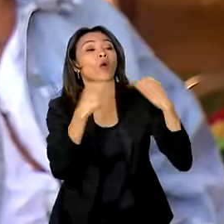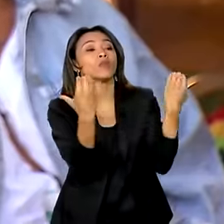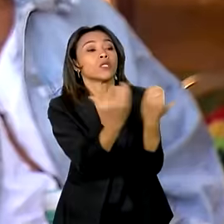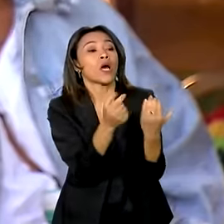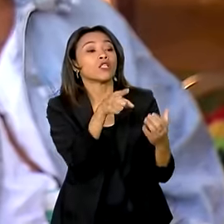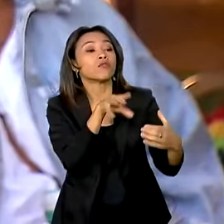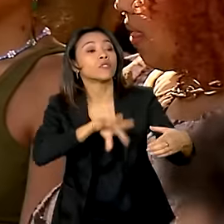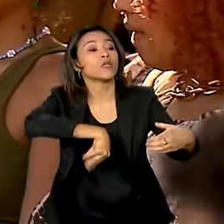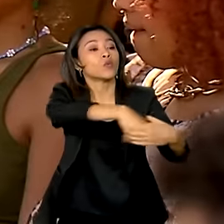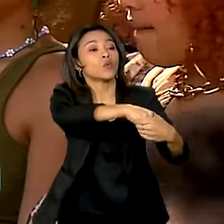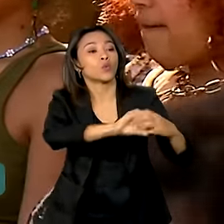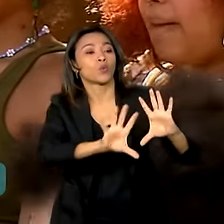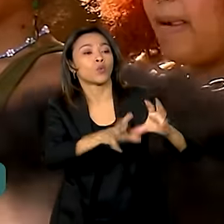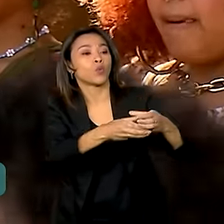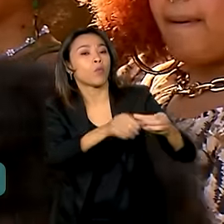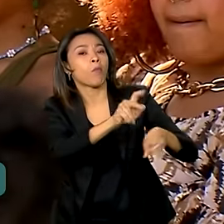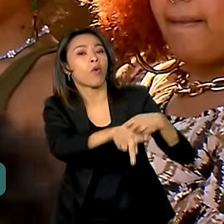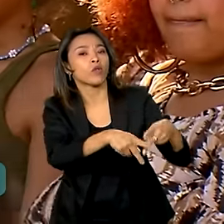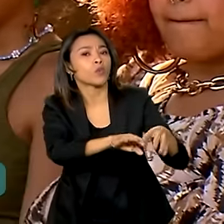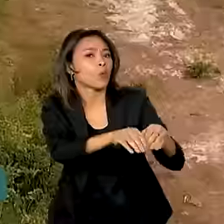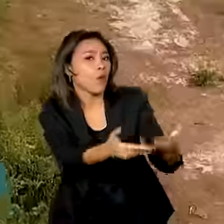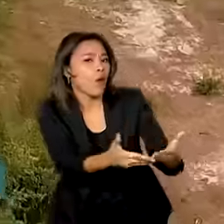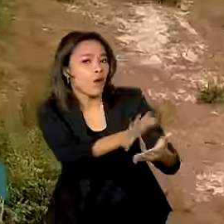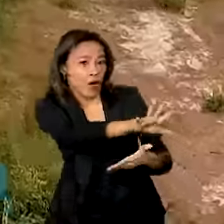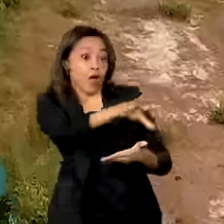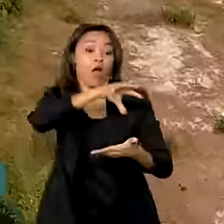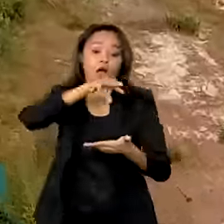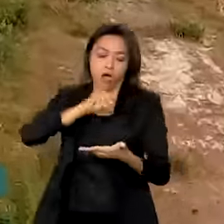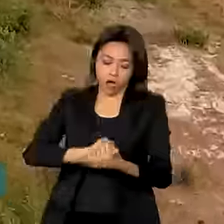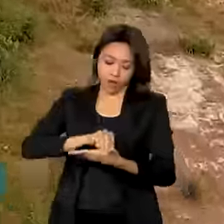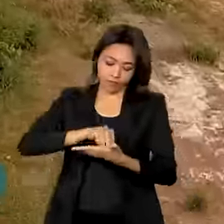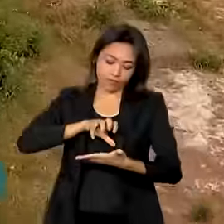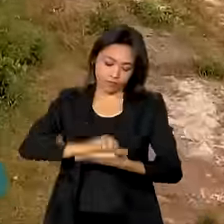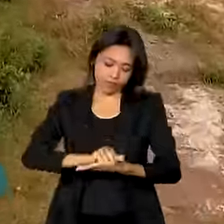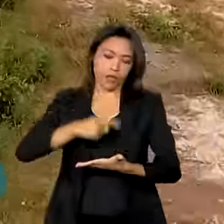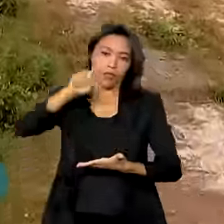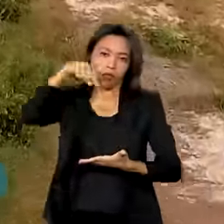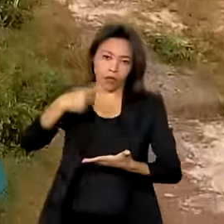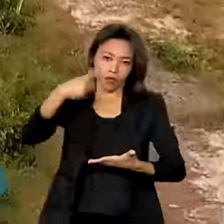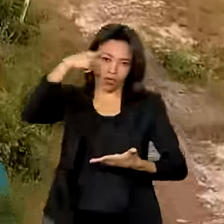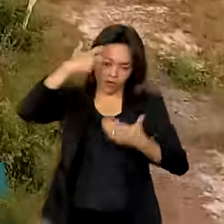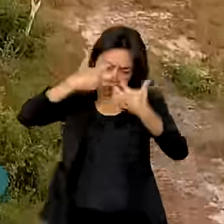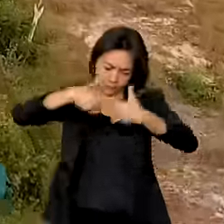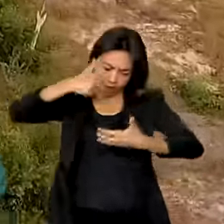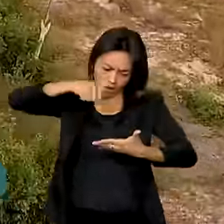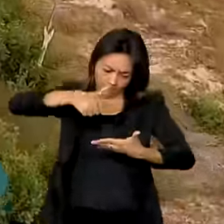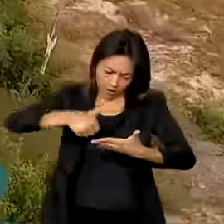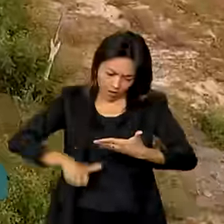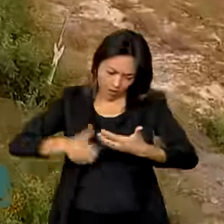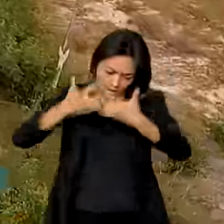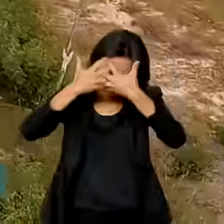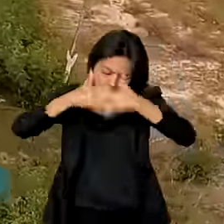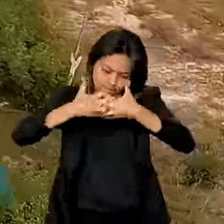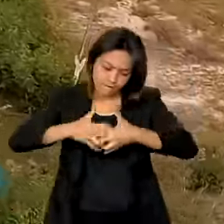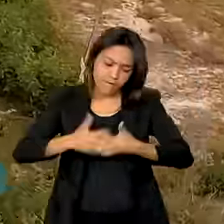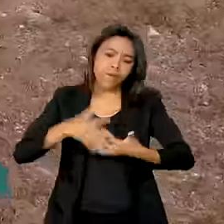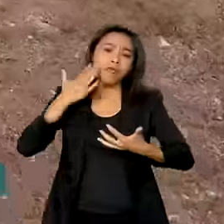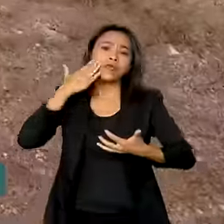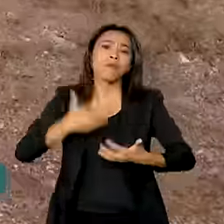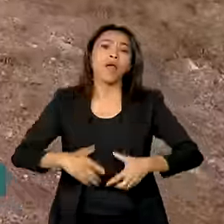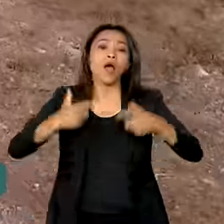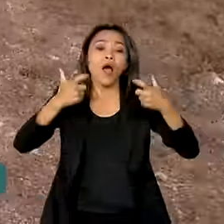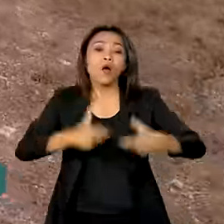a que pertencia. Com essa informação, foi possível, a partir de análises geospaciais, definir e localizar